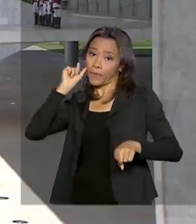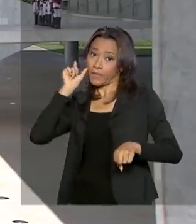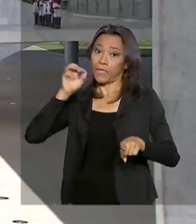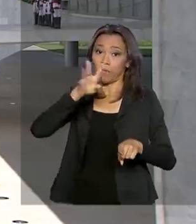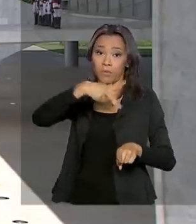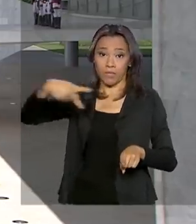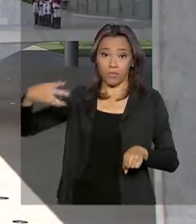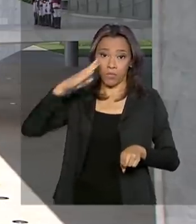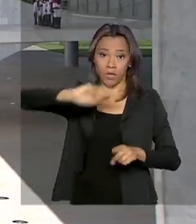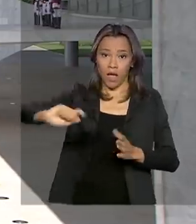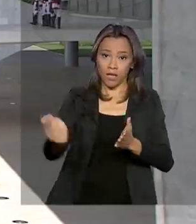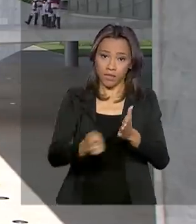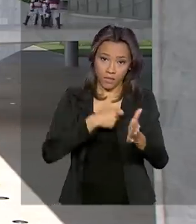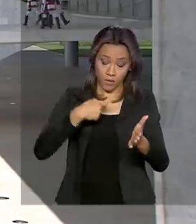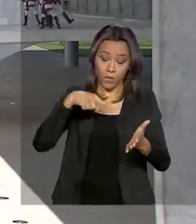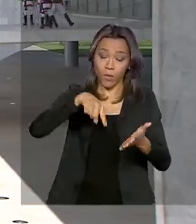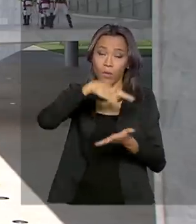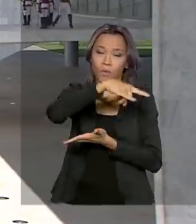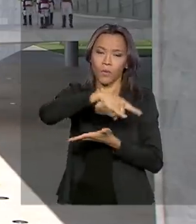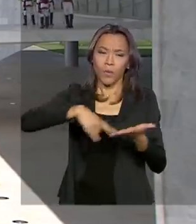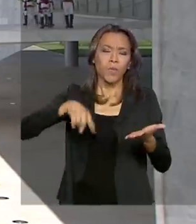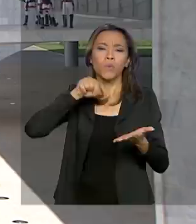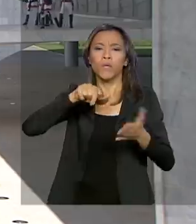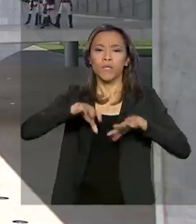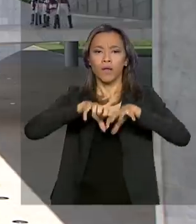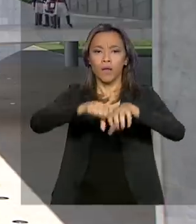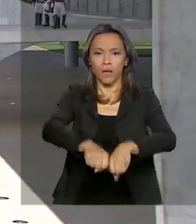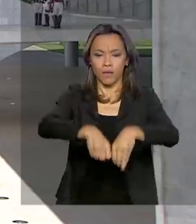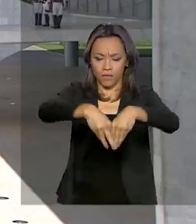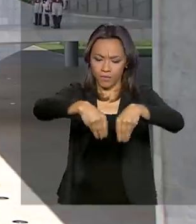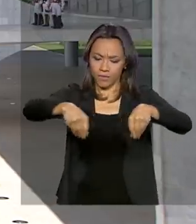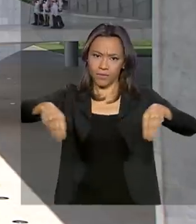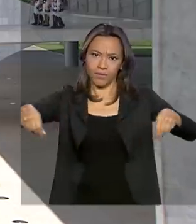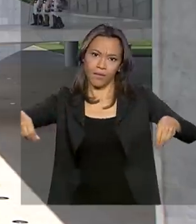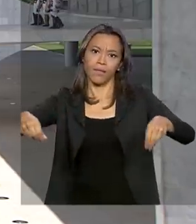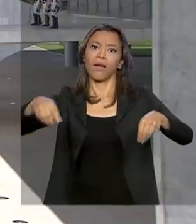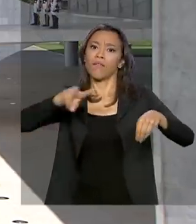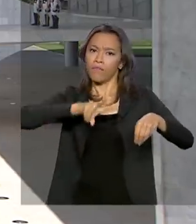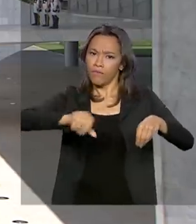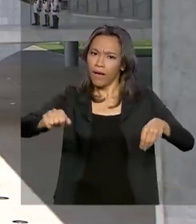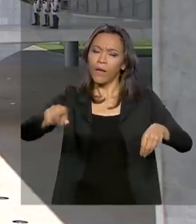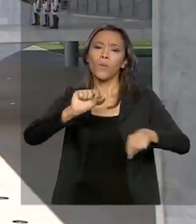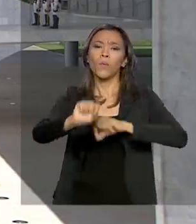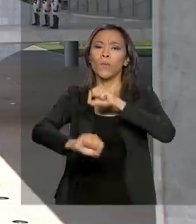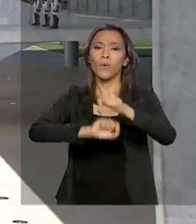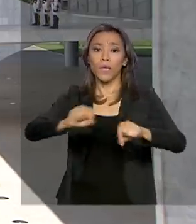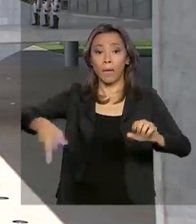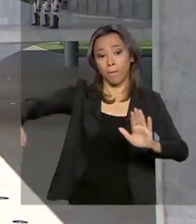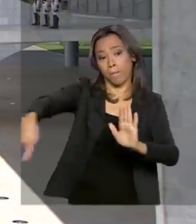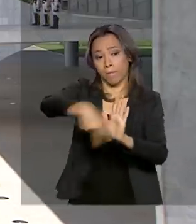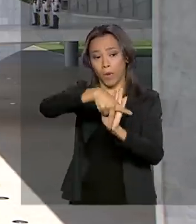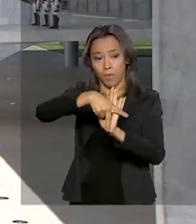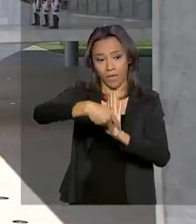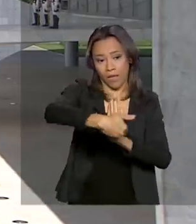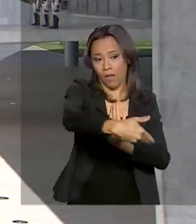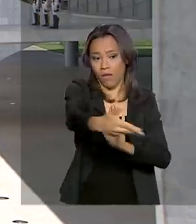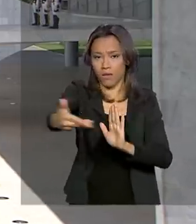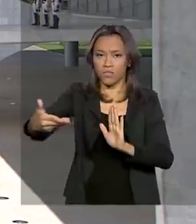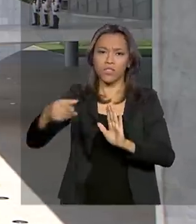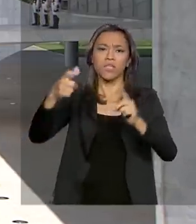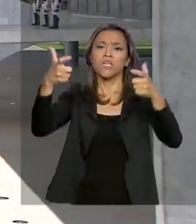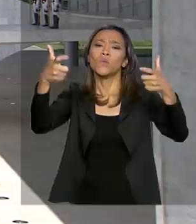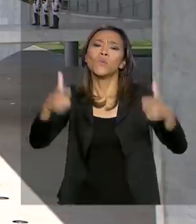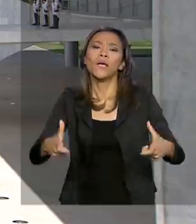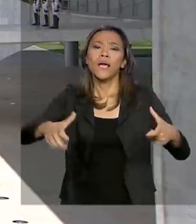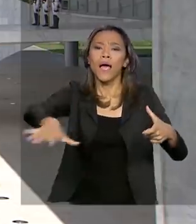regularização fundiária aqui no Palácio do Planalto. Ela vai permitir a titulação de propriedades rurais situadas em